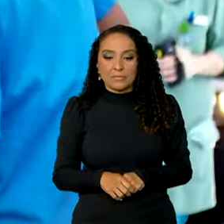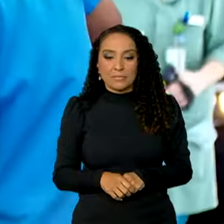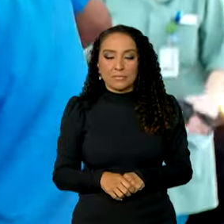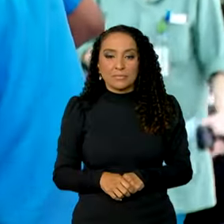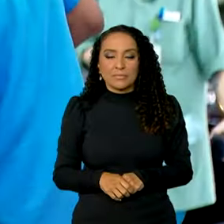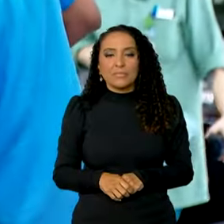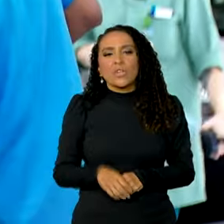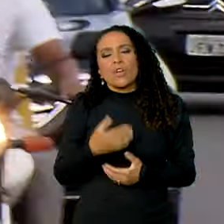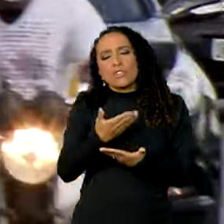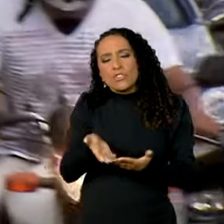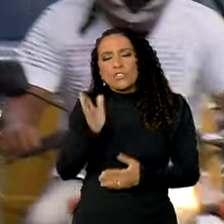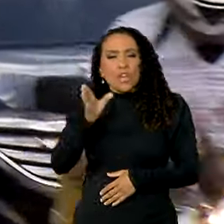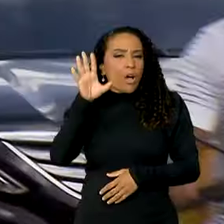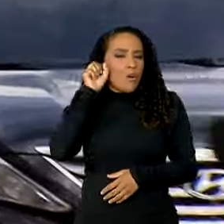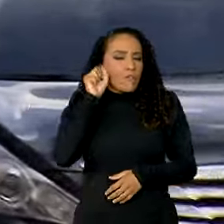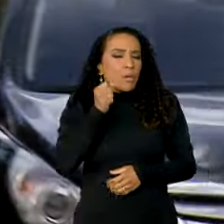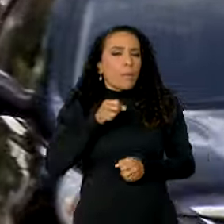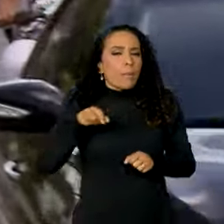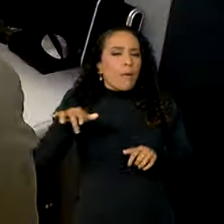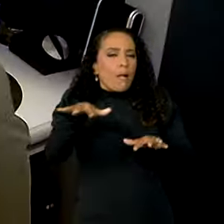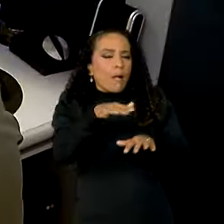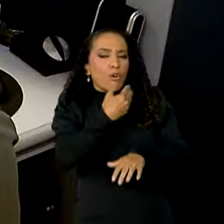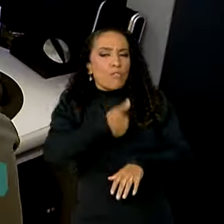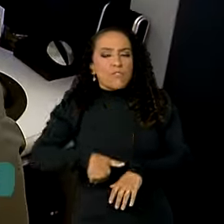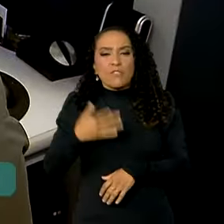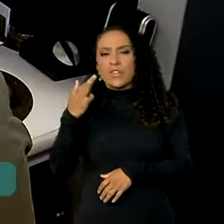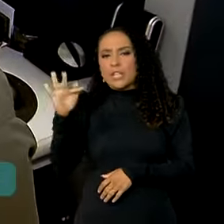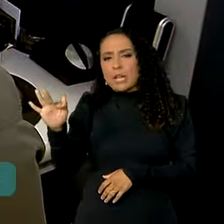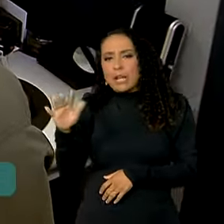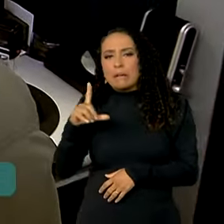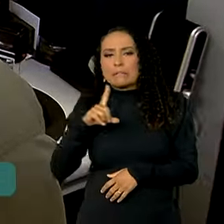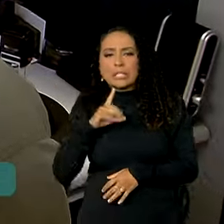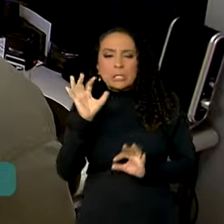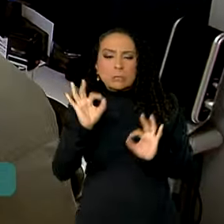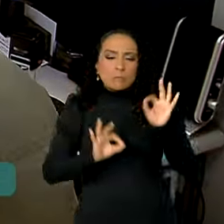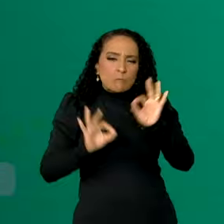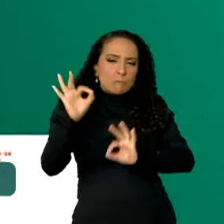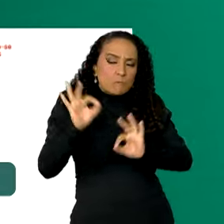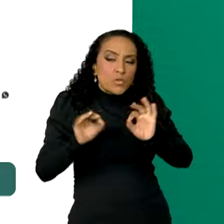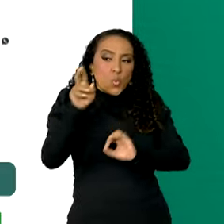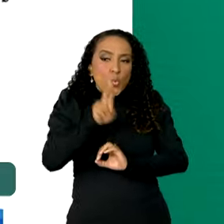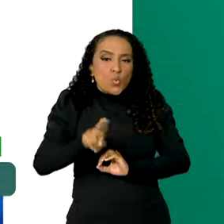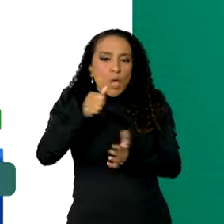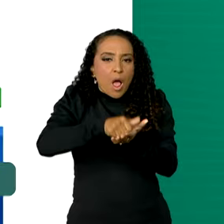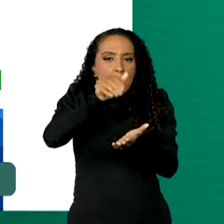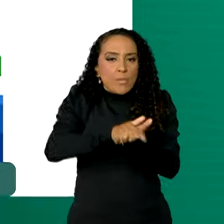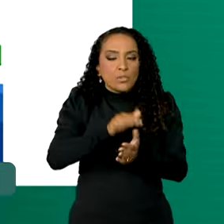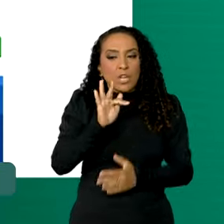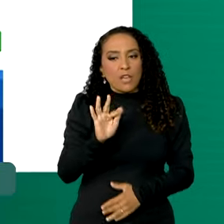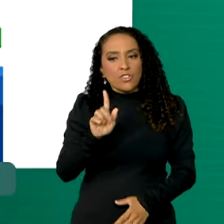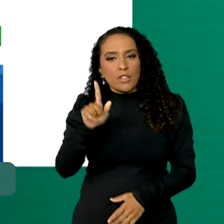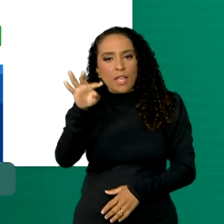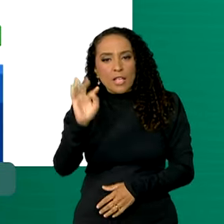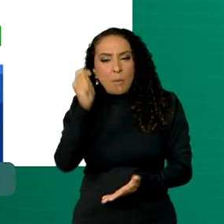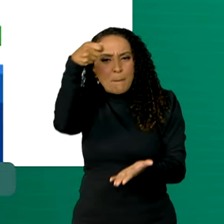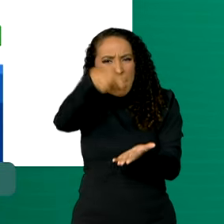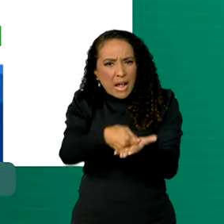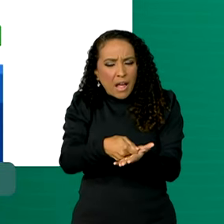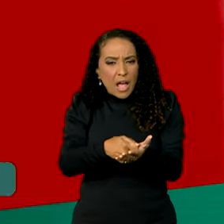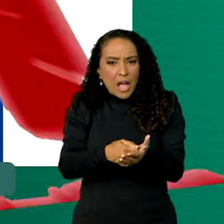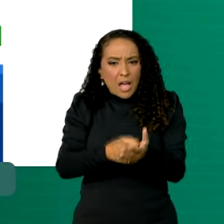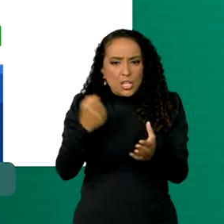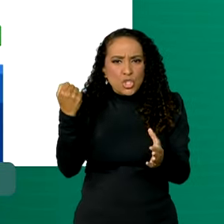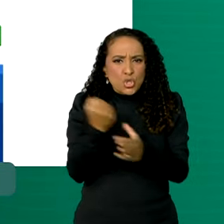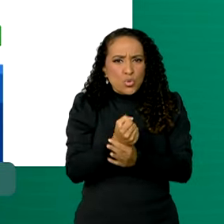Você já ouviu por aí que o governo federal estaria planejando usar a multa do FGTS para pagar o seguro